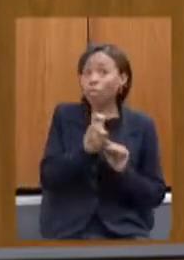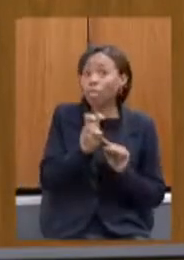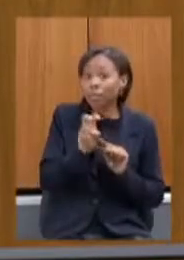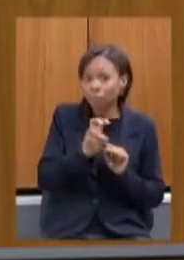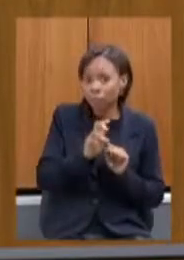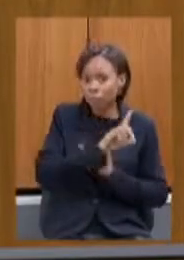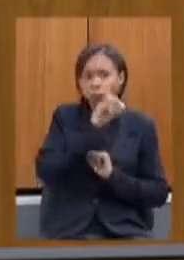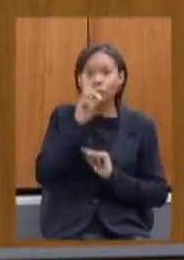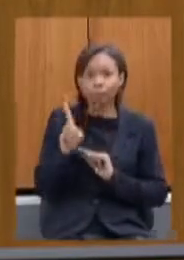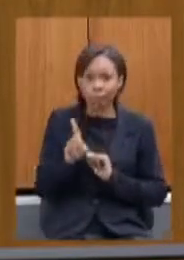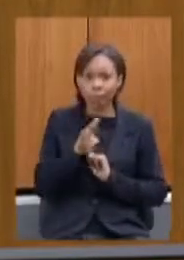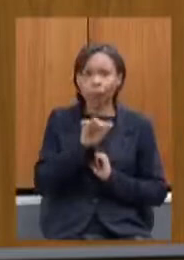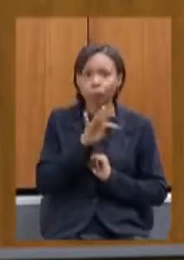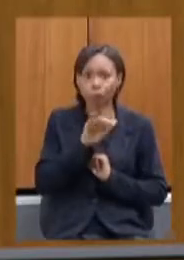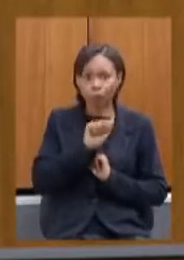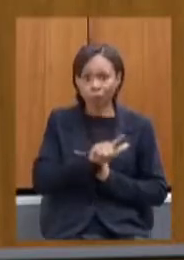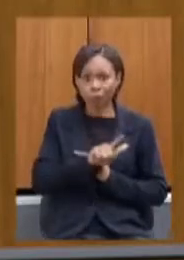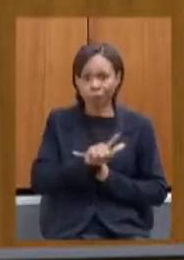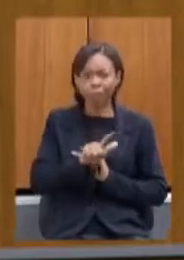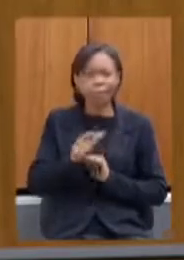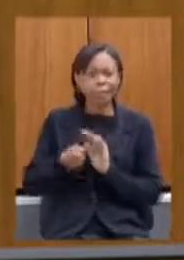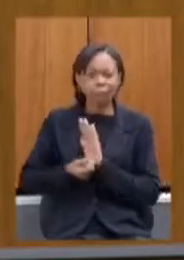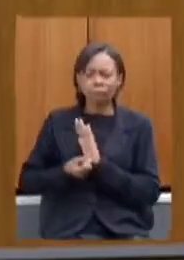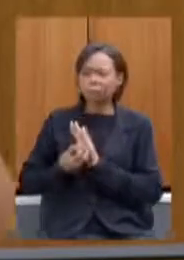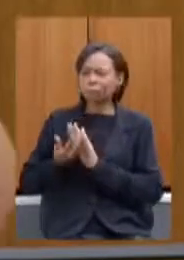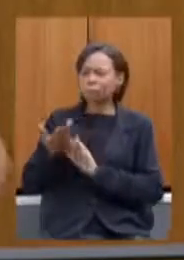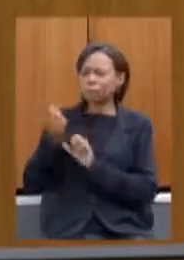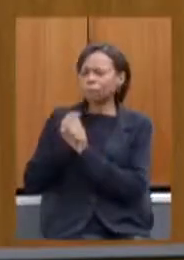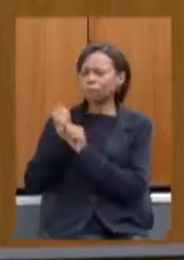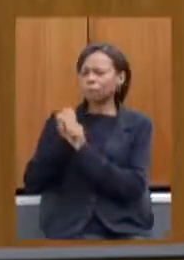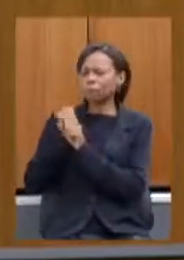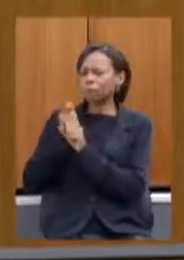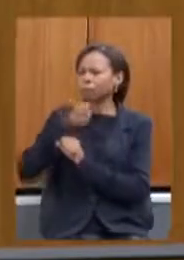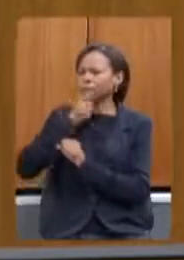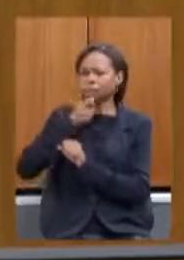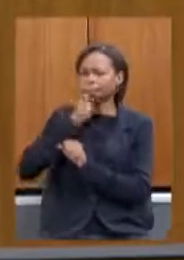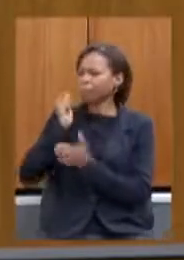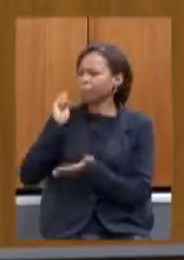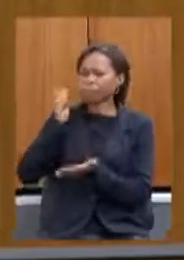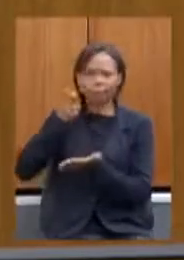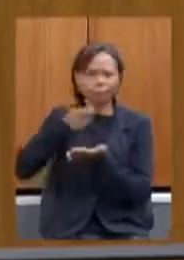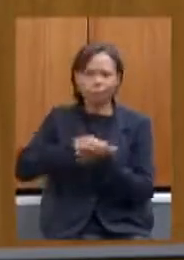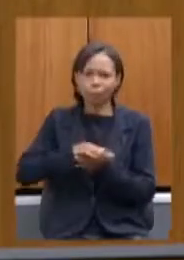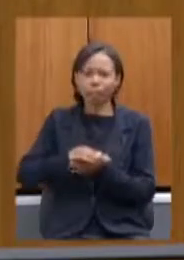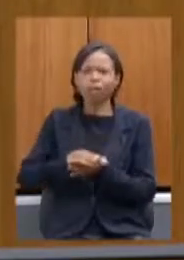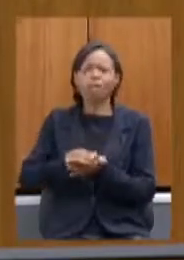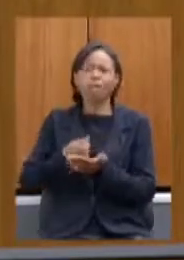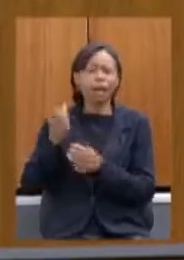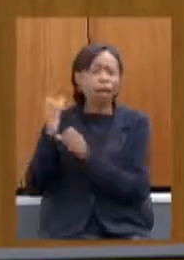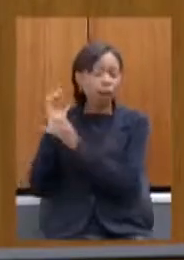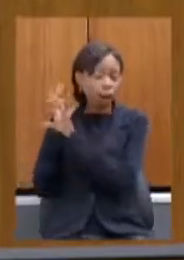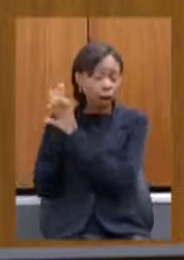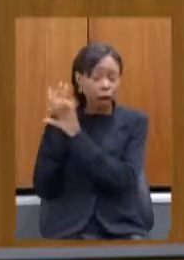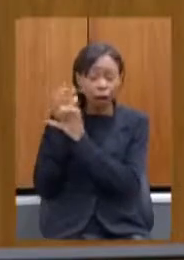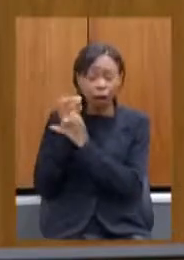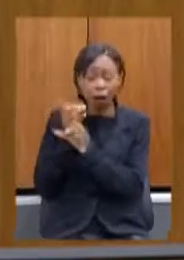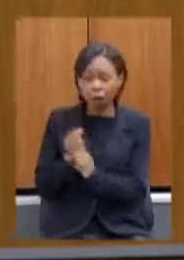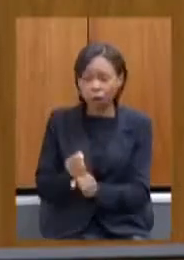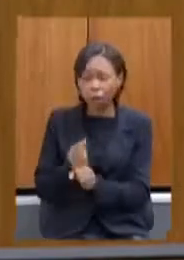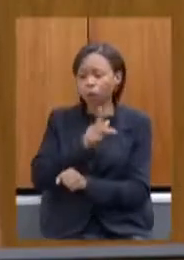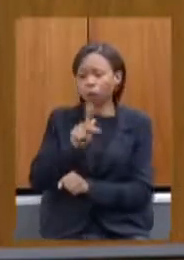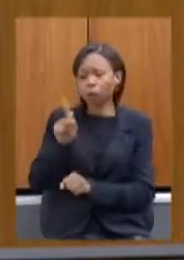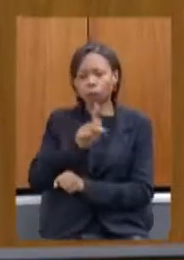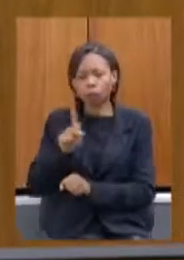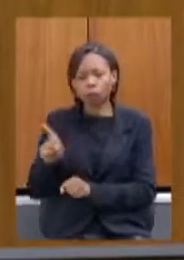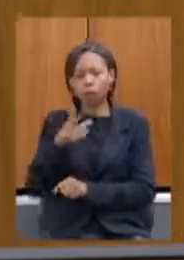há vários anos no governo de Minas há vários anos os nossos professores os profissionais da saúde os servidores